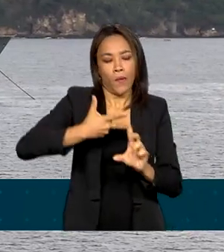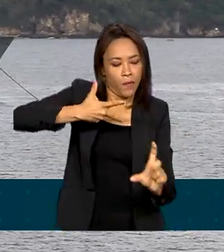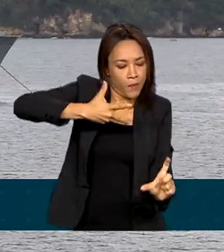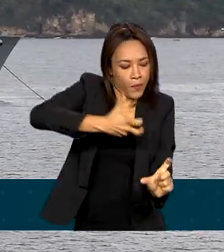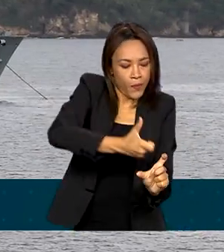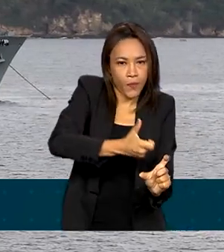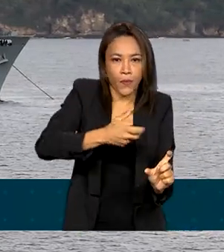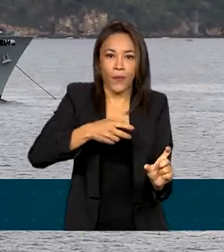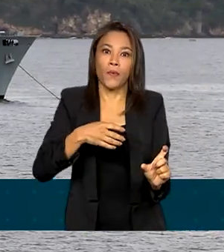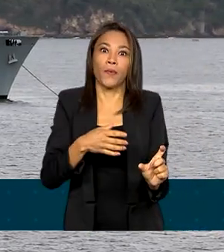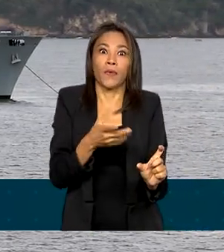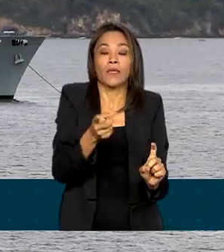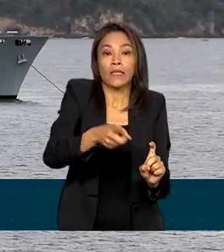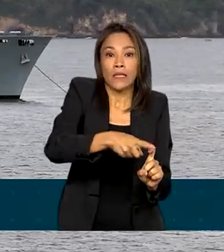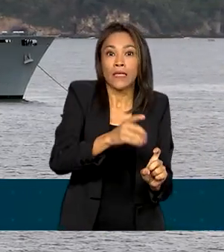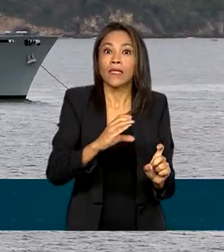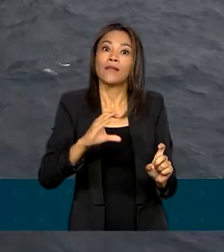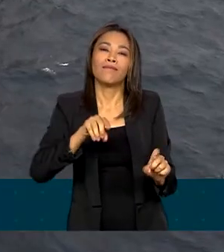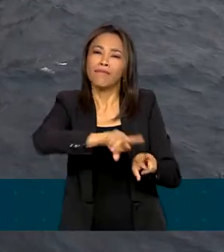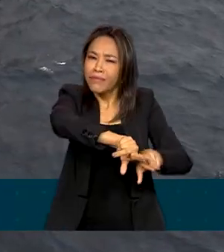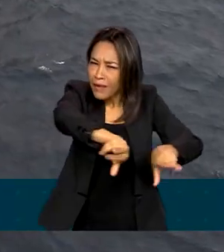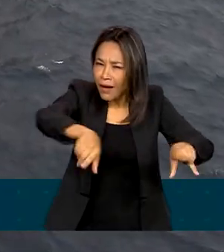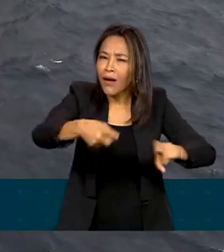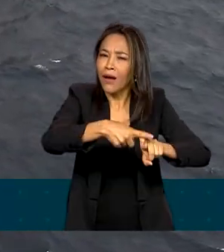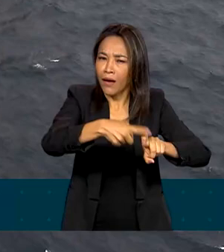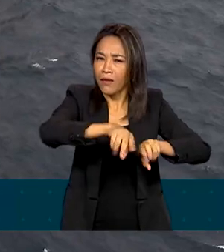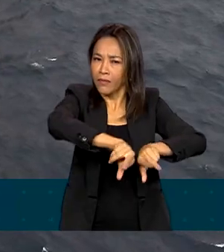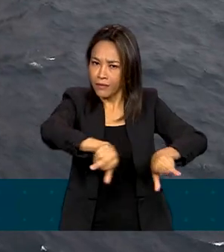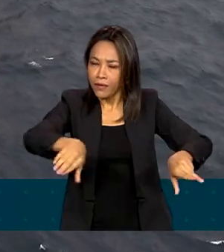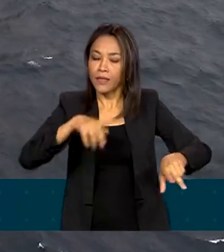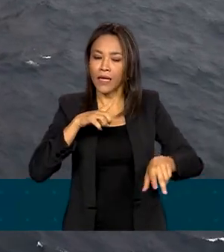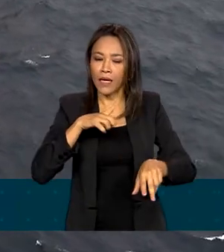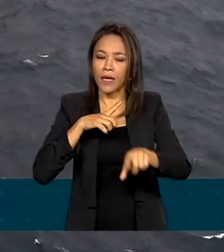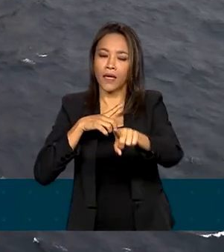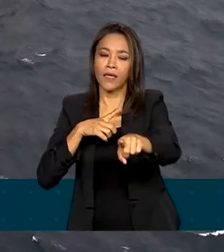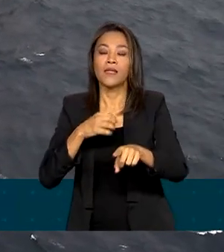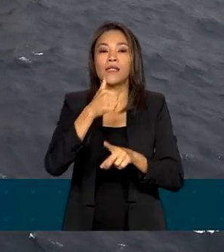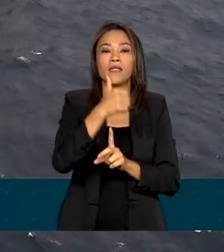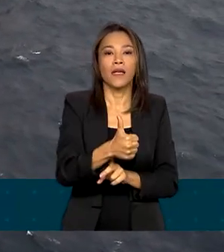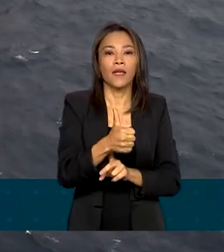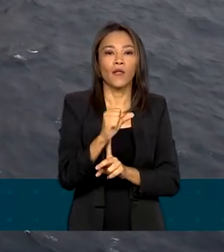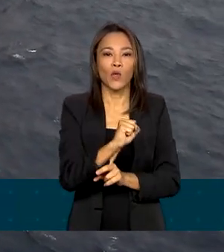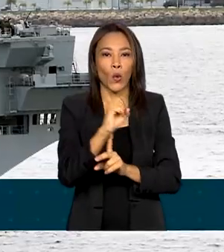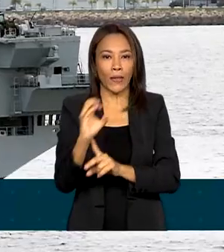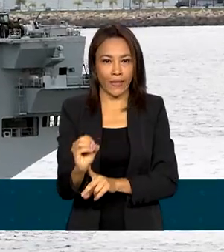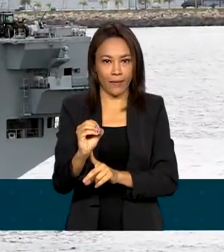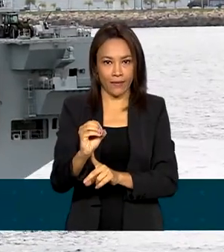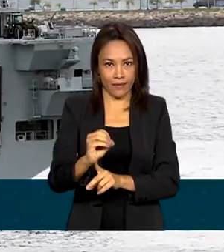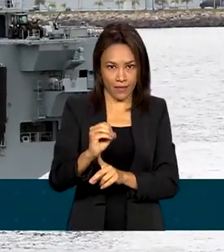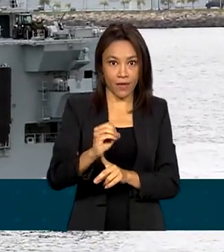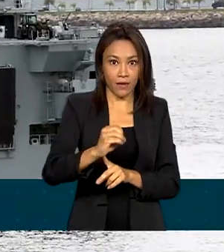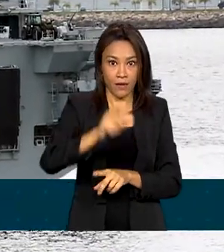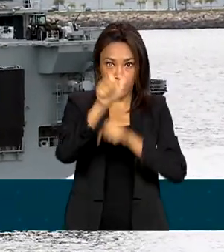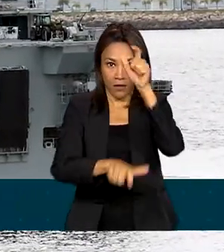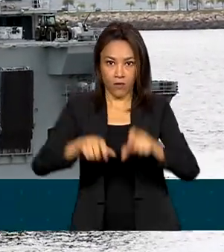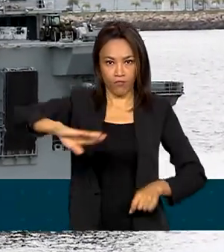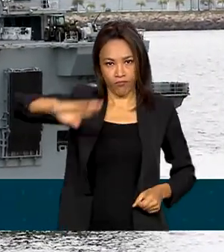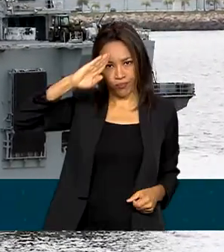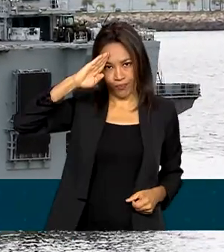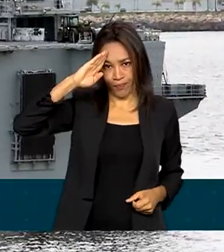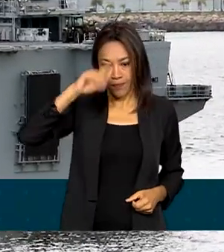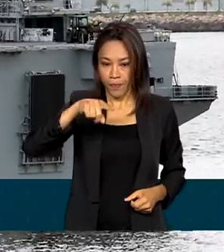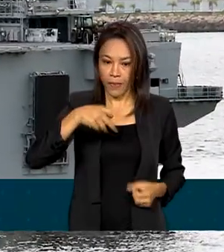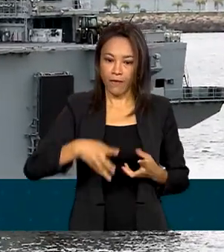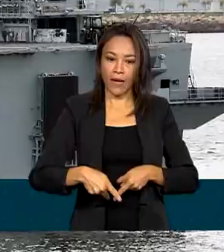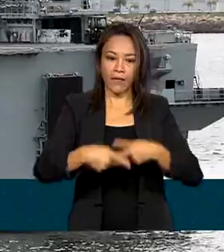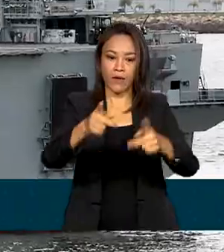clínica geral. O navio trará também um agrupamento de 180 fuzileiros navais que estão trazendo maquinários como